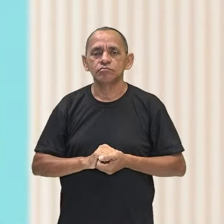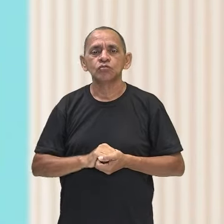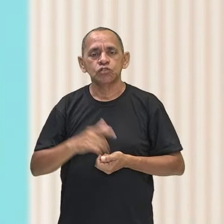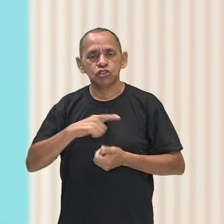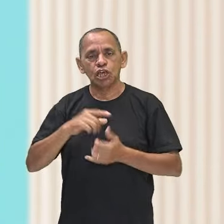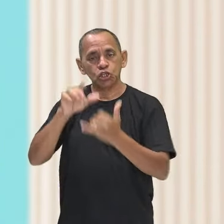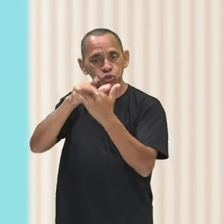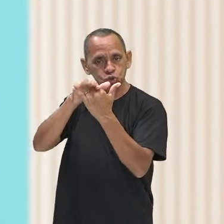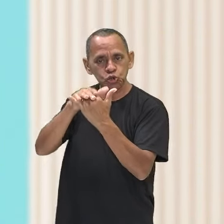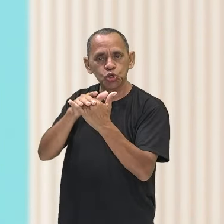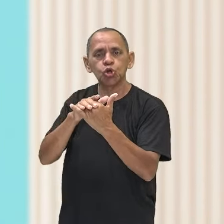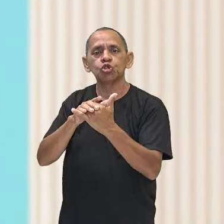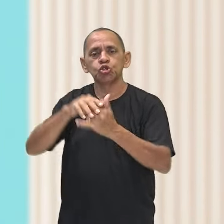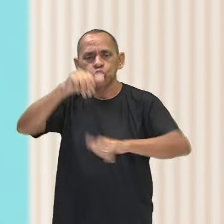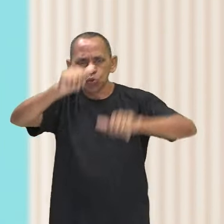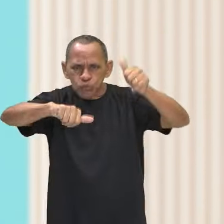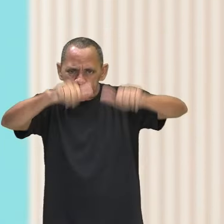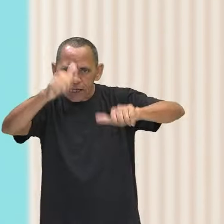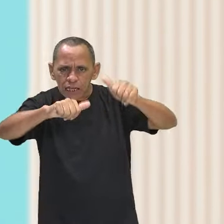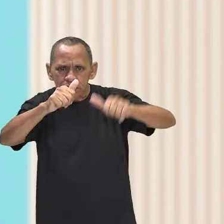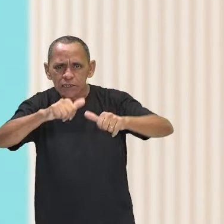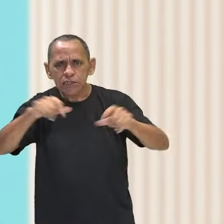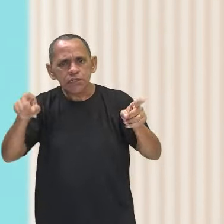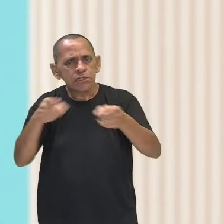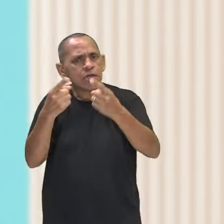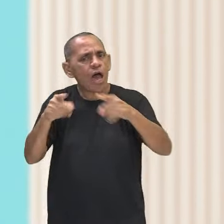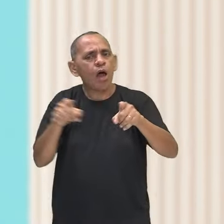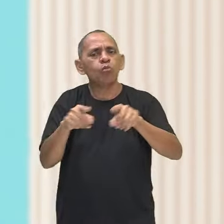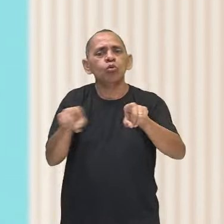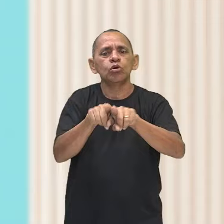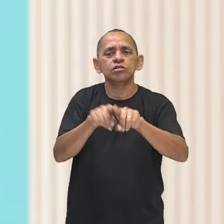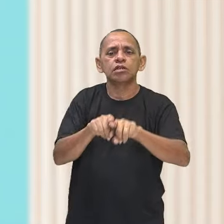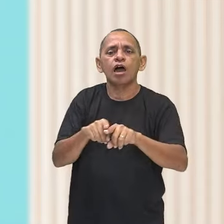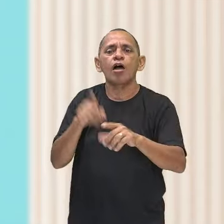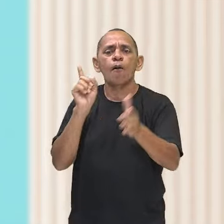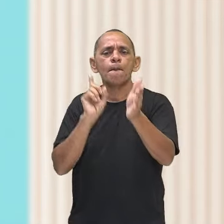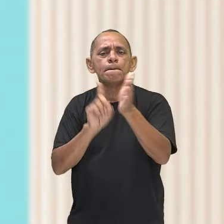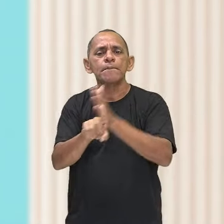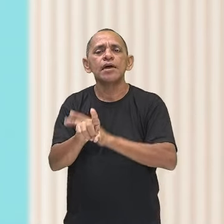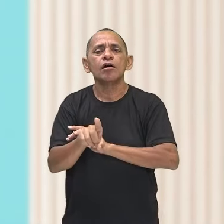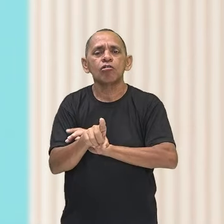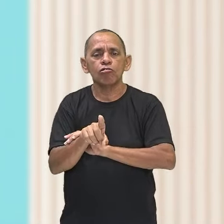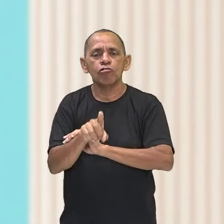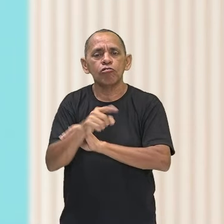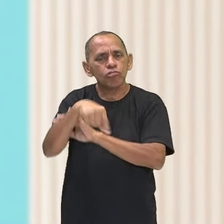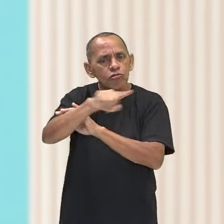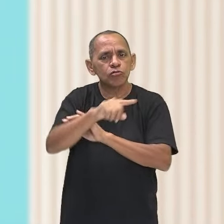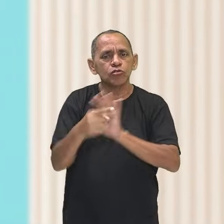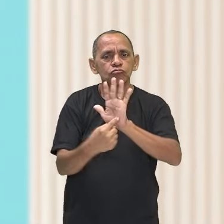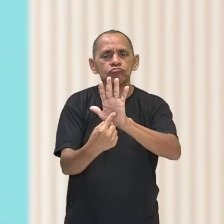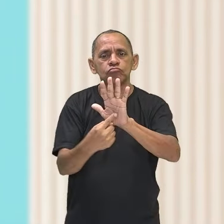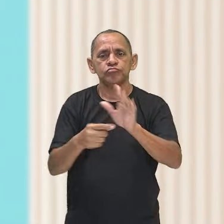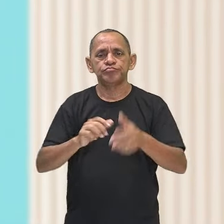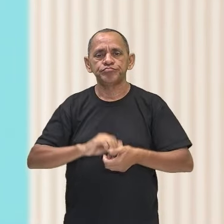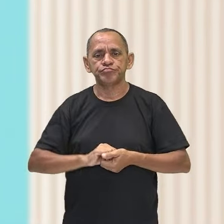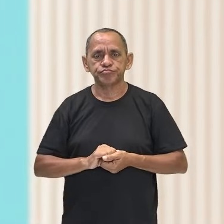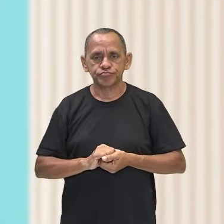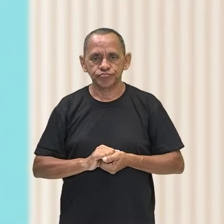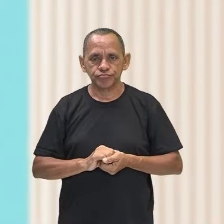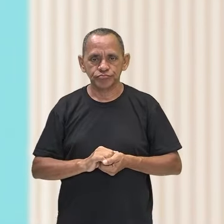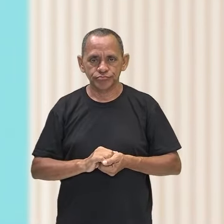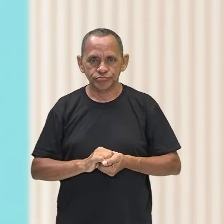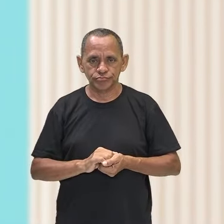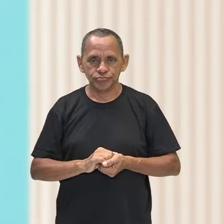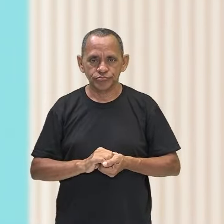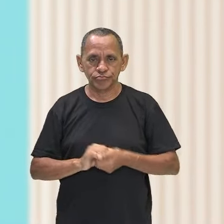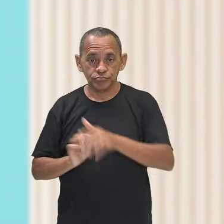analisarem essa música, tá bom? E pensarem nessa perguntinha que eu lancei para vocês. Agora, vamos ver quais são as